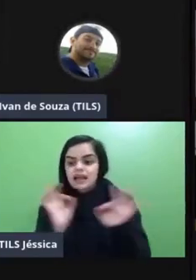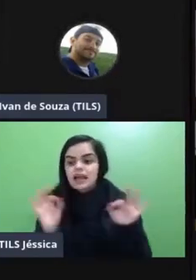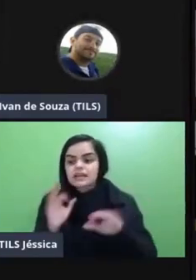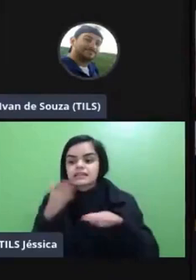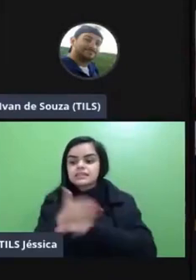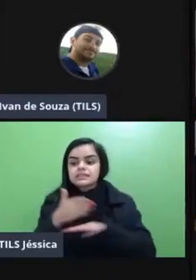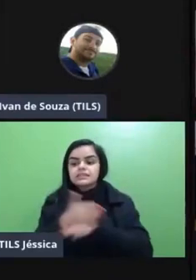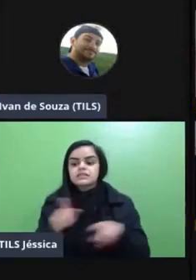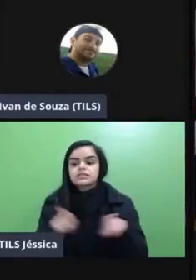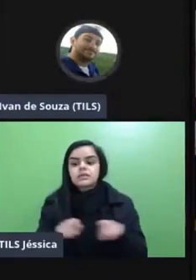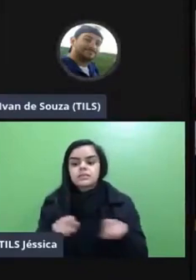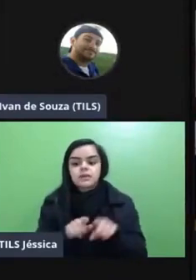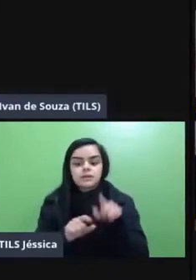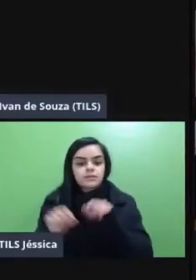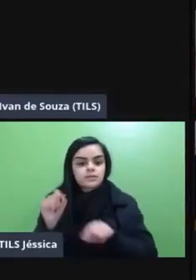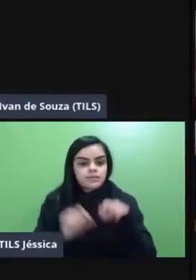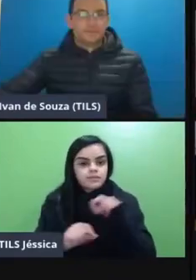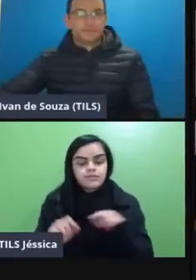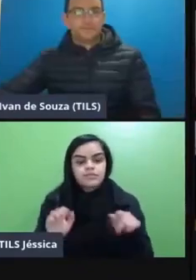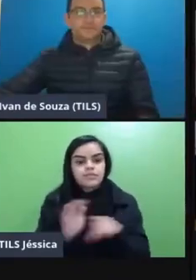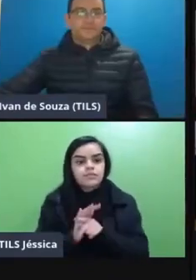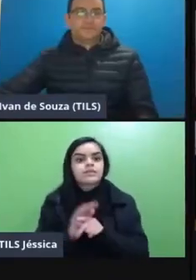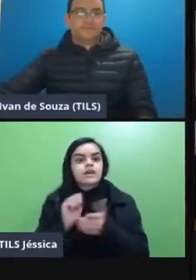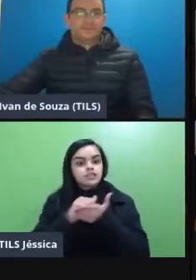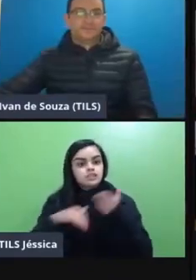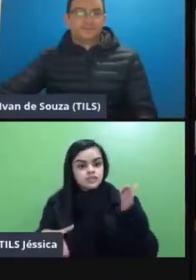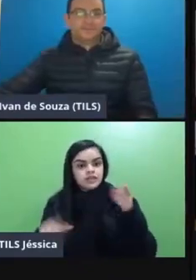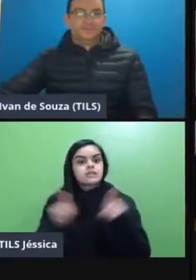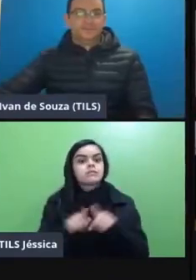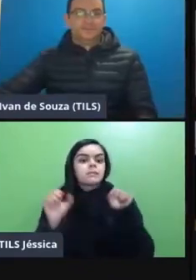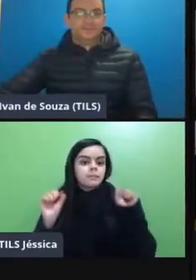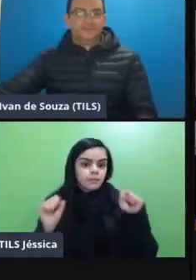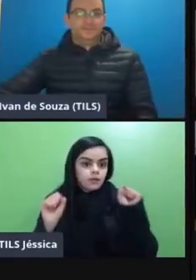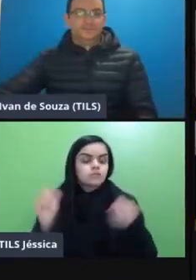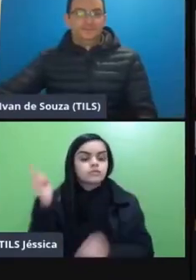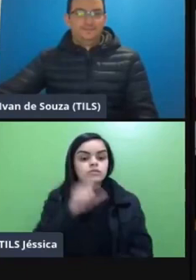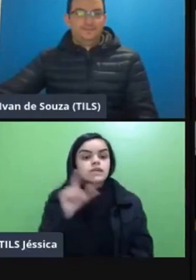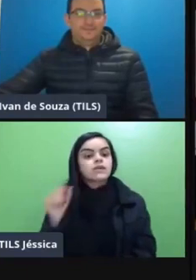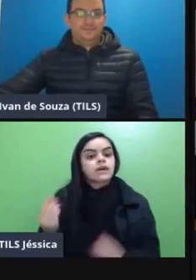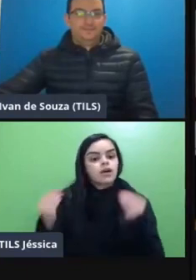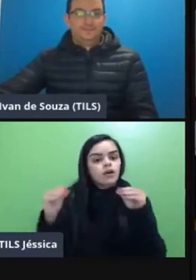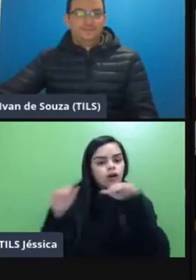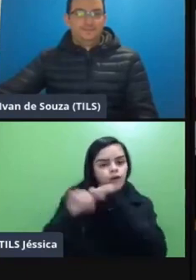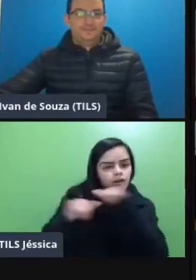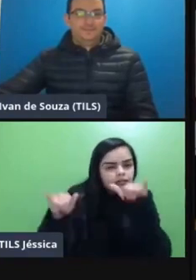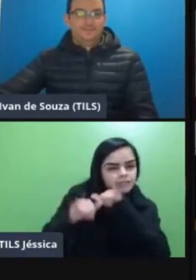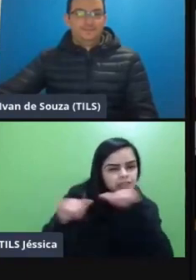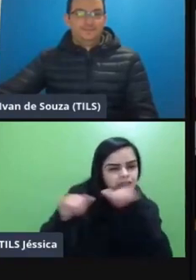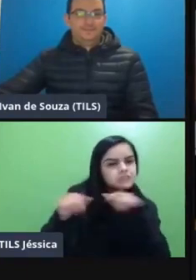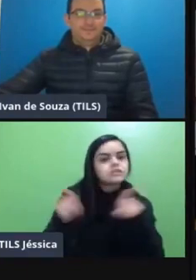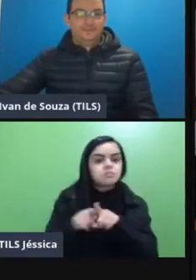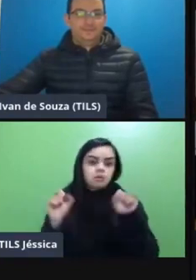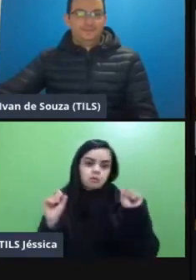aquele aquela atividade então eu posso ir lá colocar um recadinho no aviso